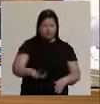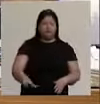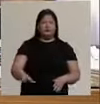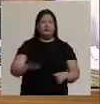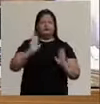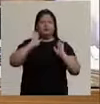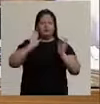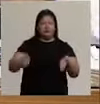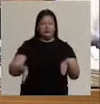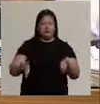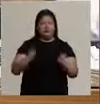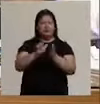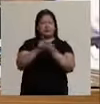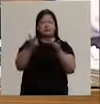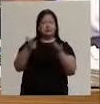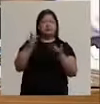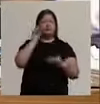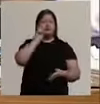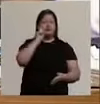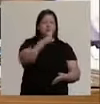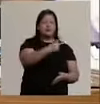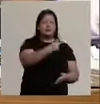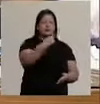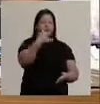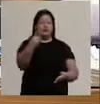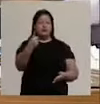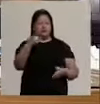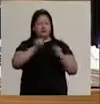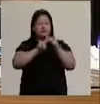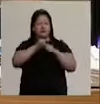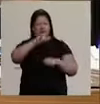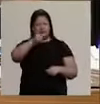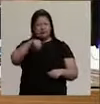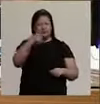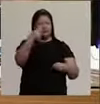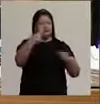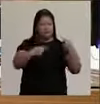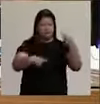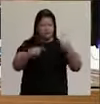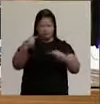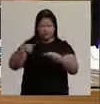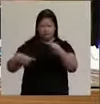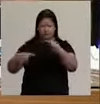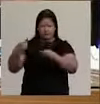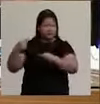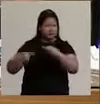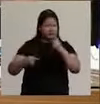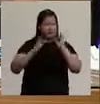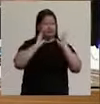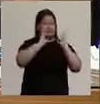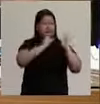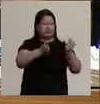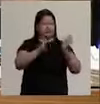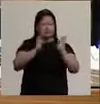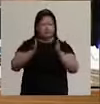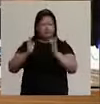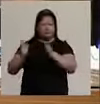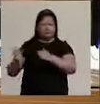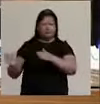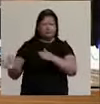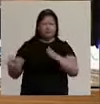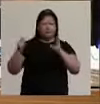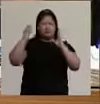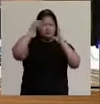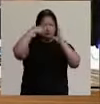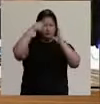publicado no diário oficial dia 21 de janeiro. Houveram discussões. Houveram reuniões em condenas. Está